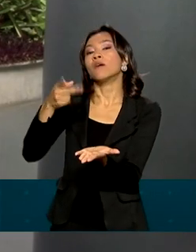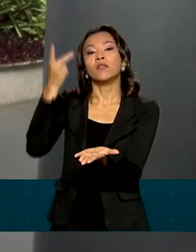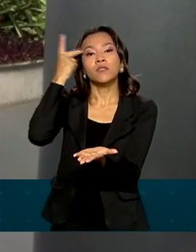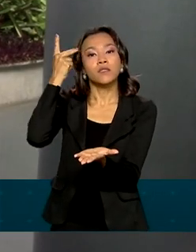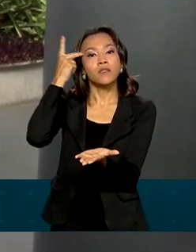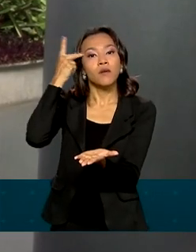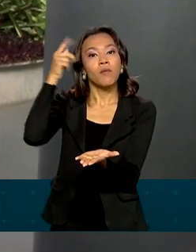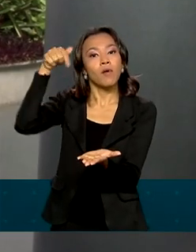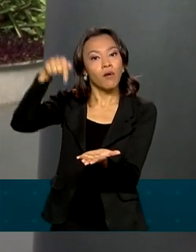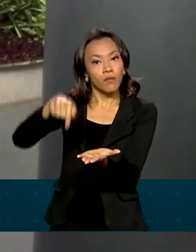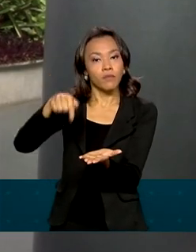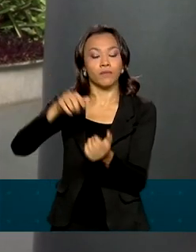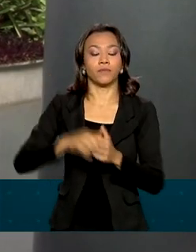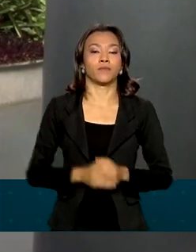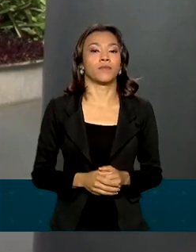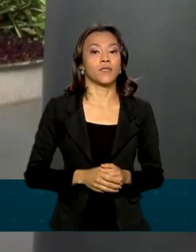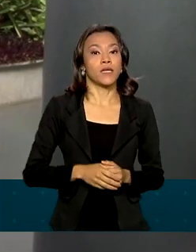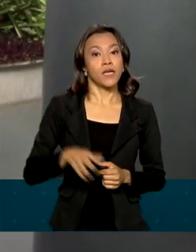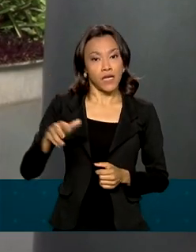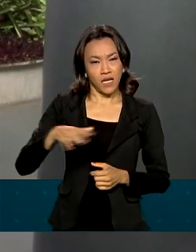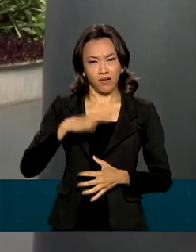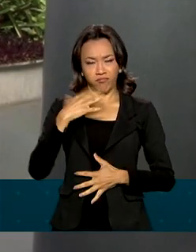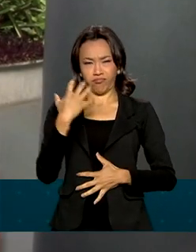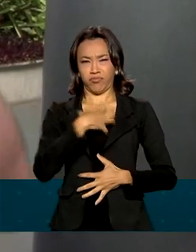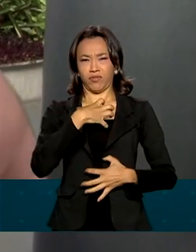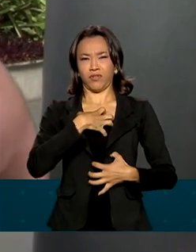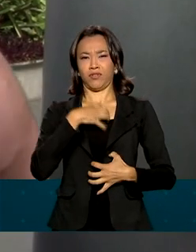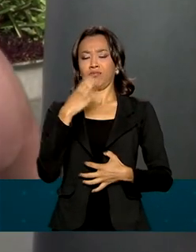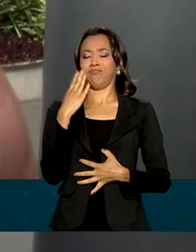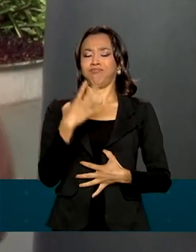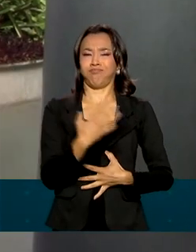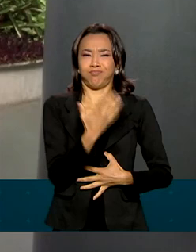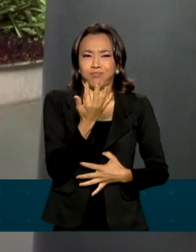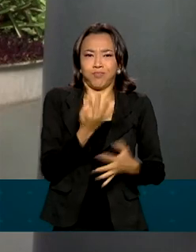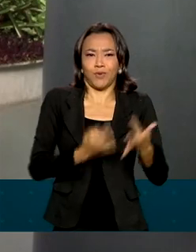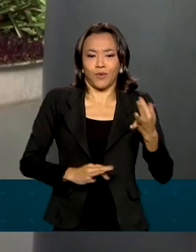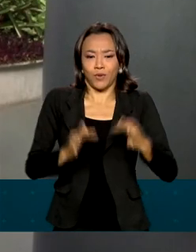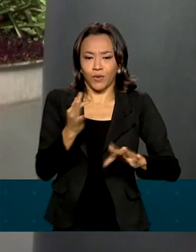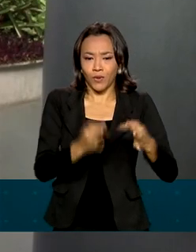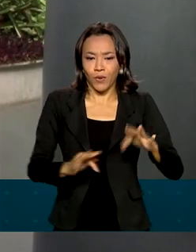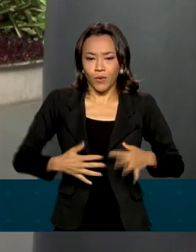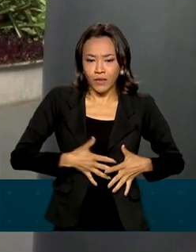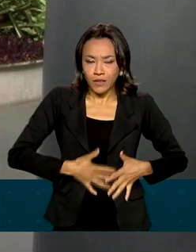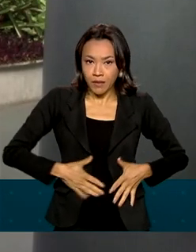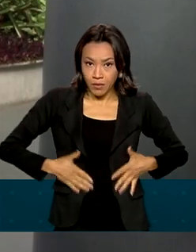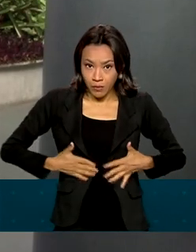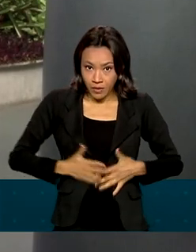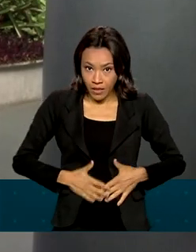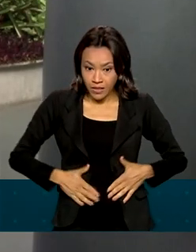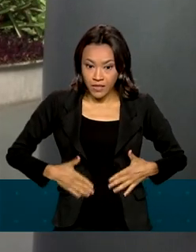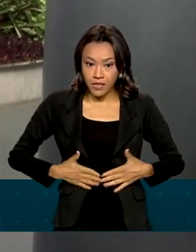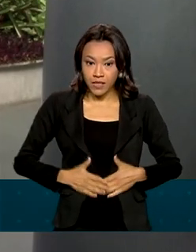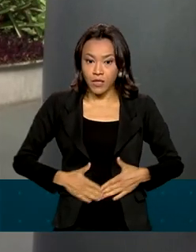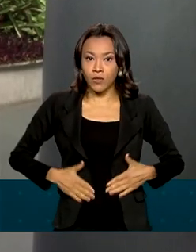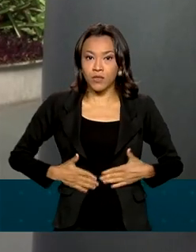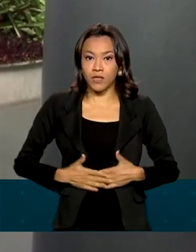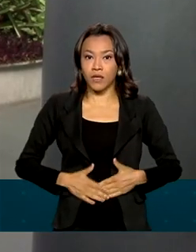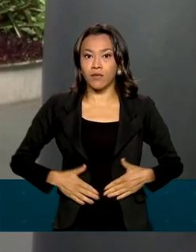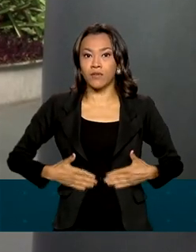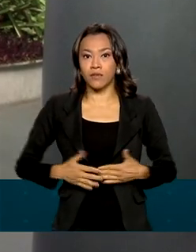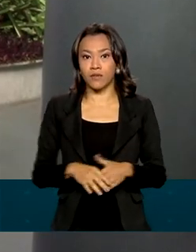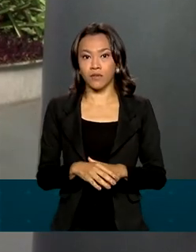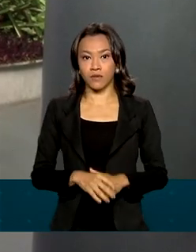sul aqui da capital paulista. Ele passou mal no último domingo com dores abdominais e apresenta um quadro de